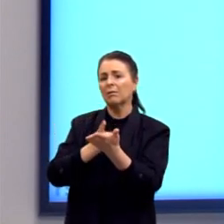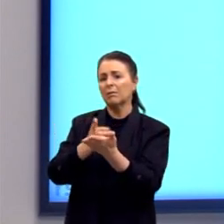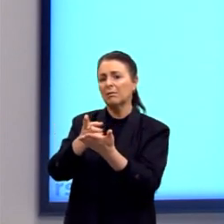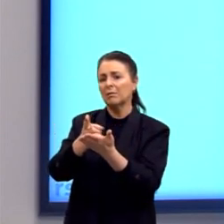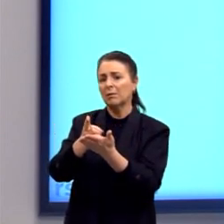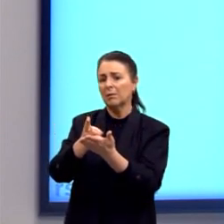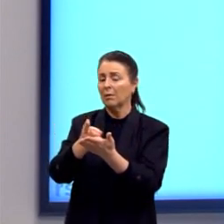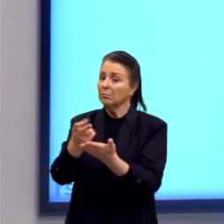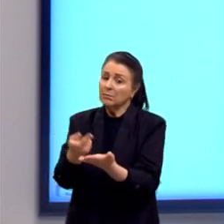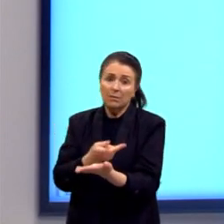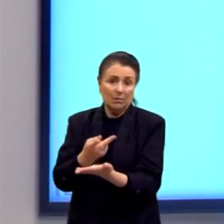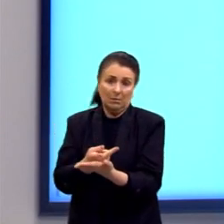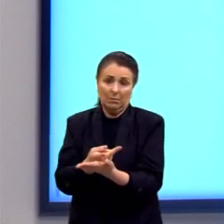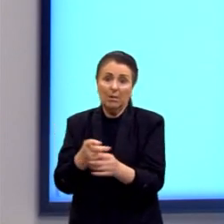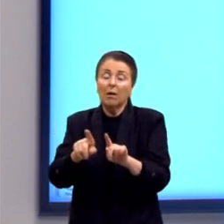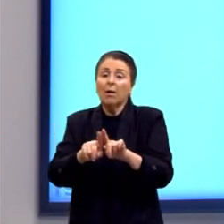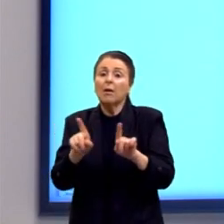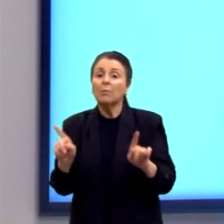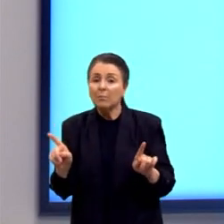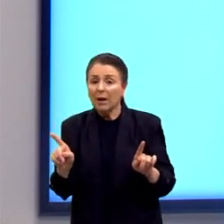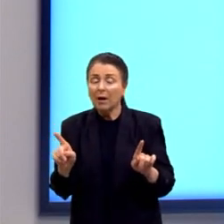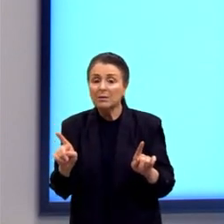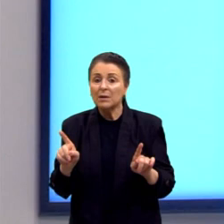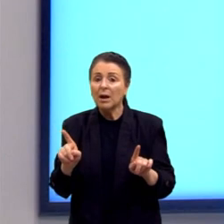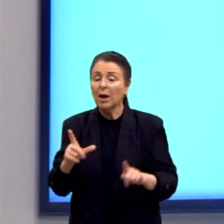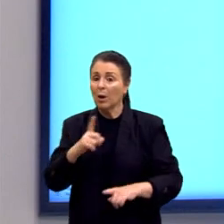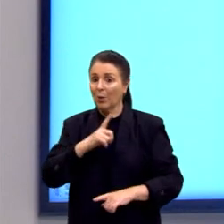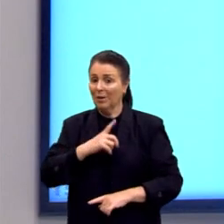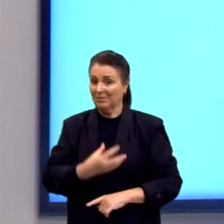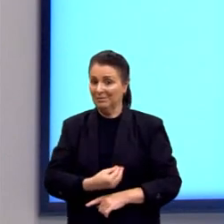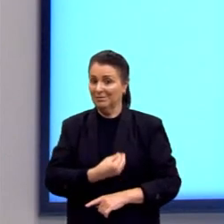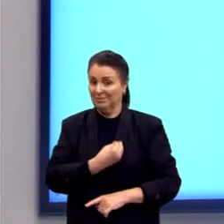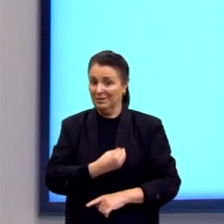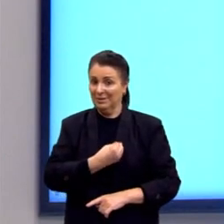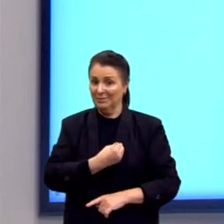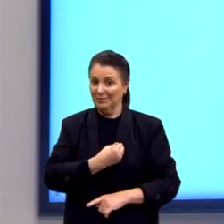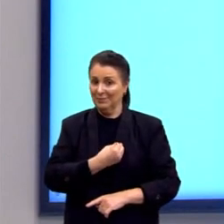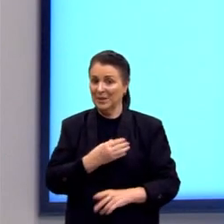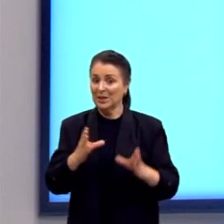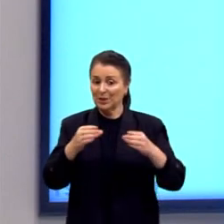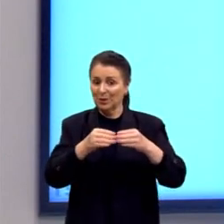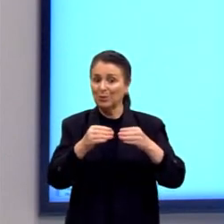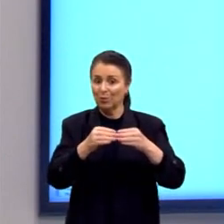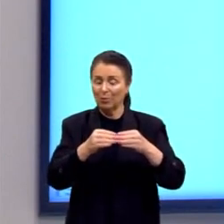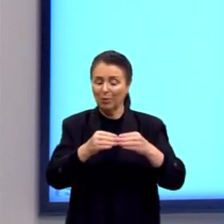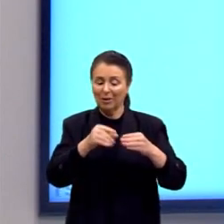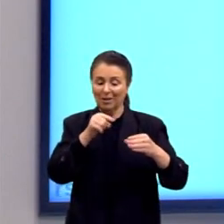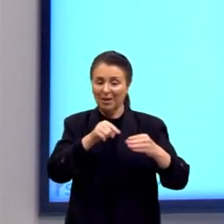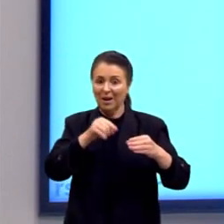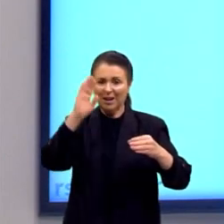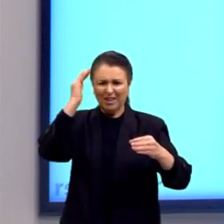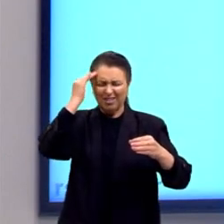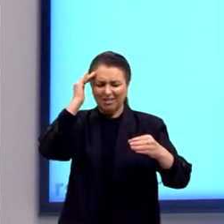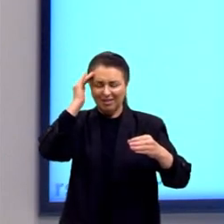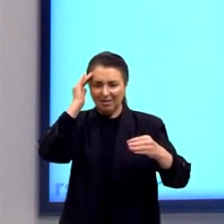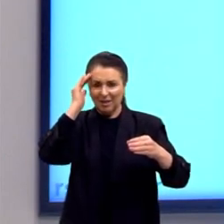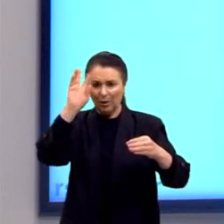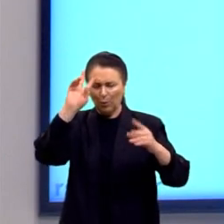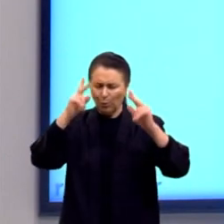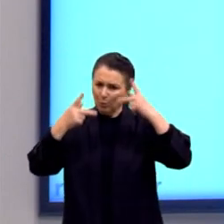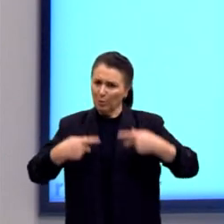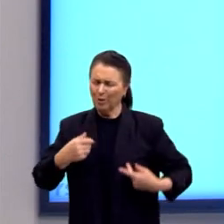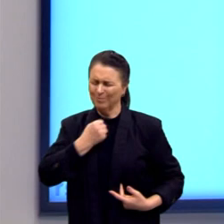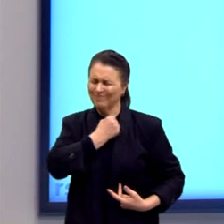Apenas eles estão analisando, essa é a função do existencialismo. Entender o ser humano nas suas angústias,